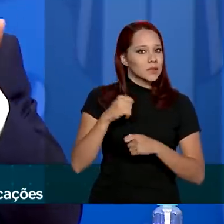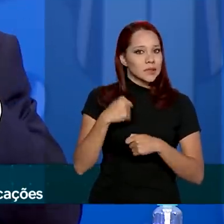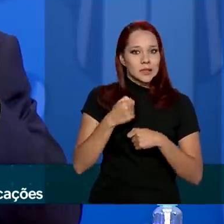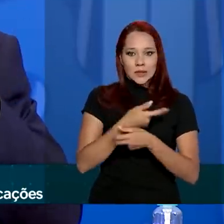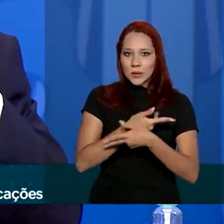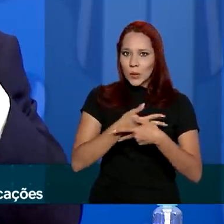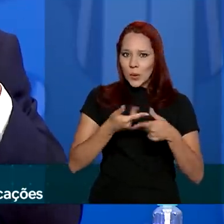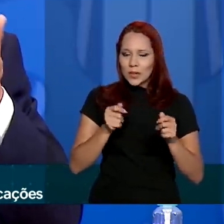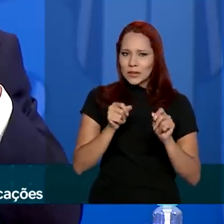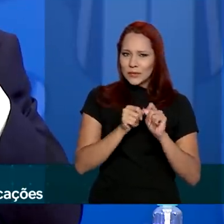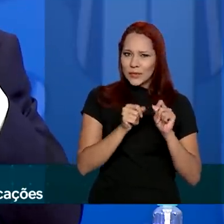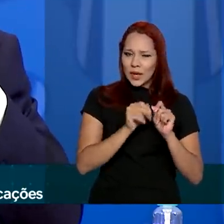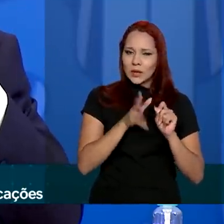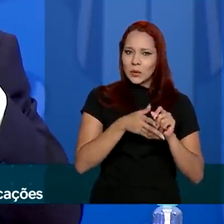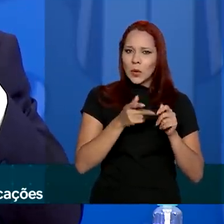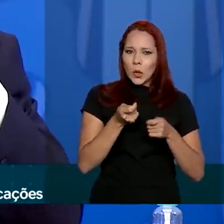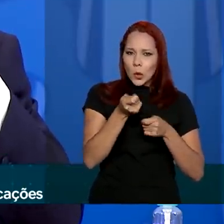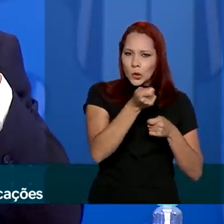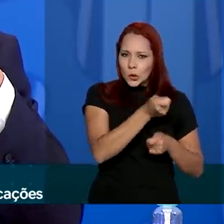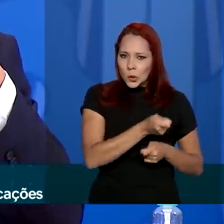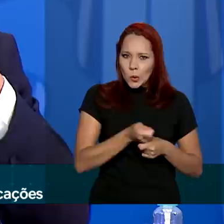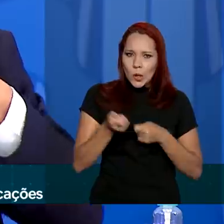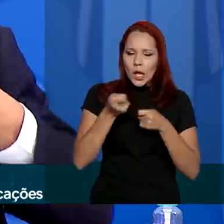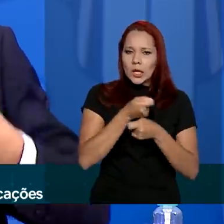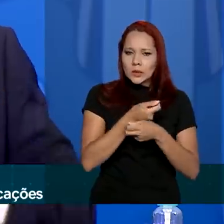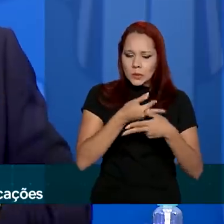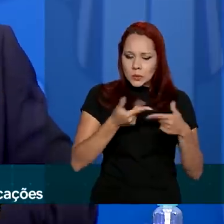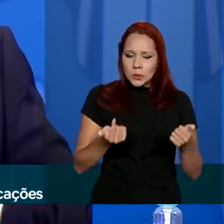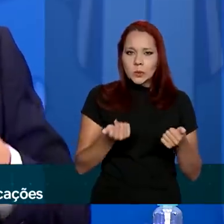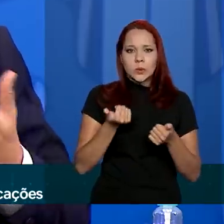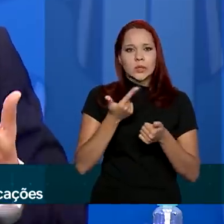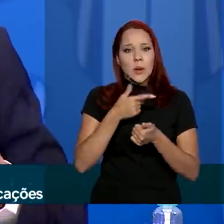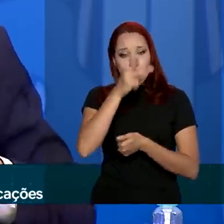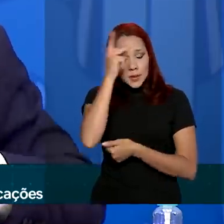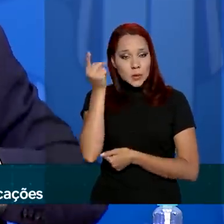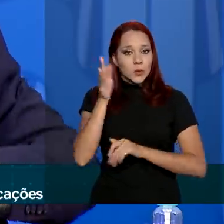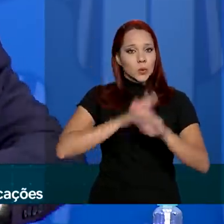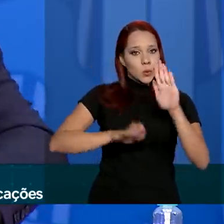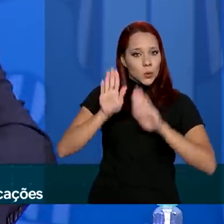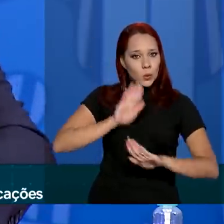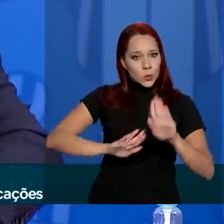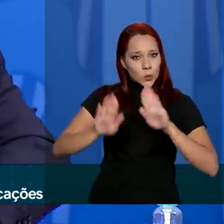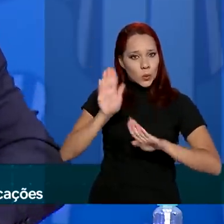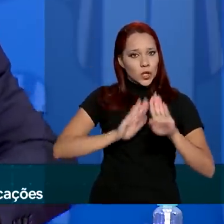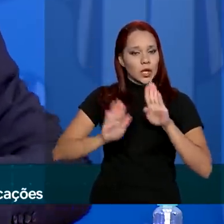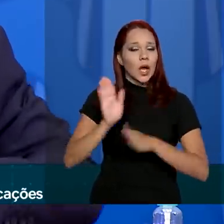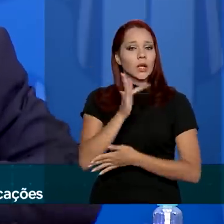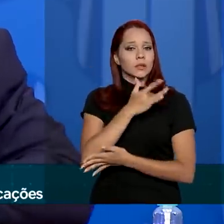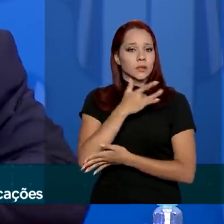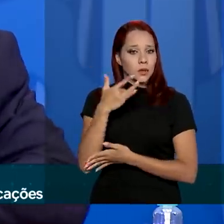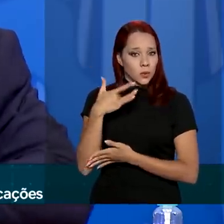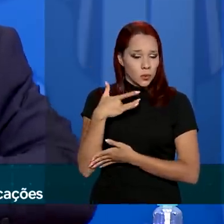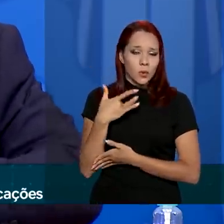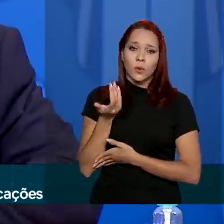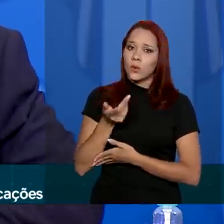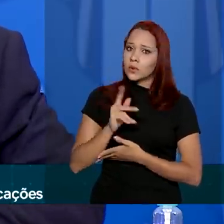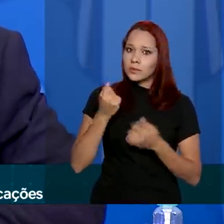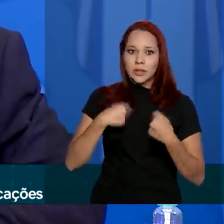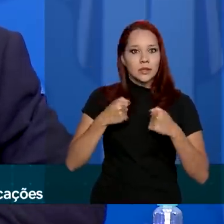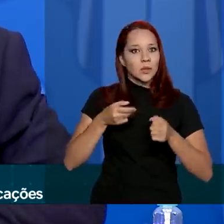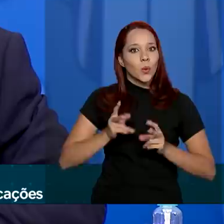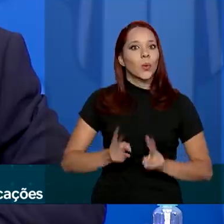feito, temos que controlar o impacto de tudo isso, para as pessoas tomarem cuidado com a sua saúde e assim por diante,